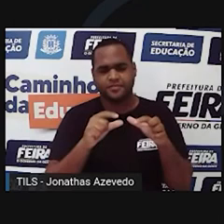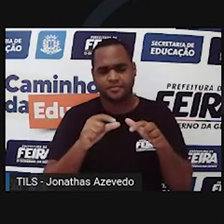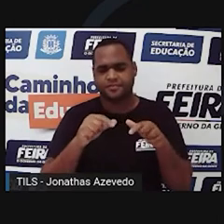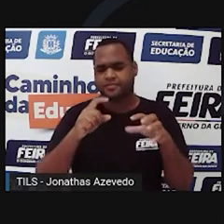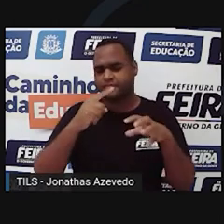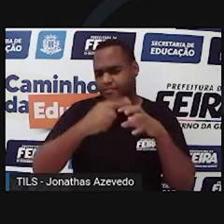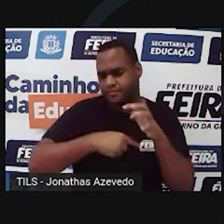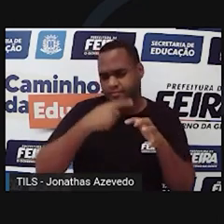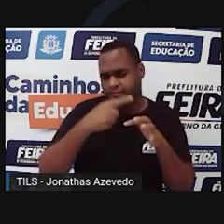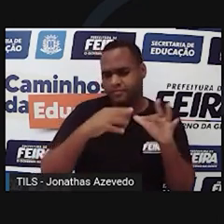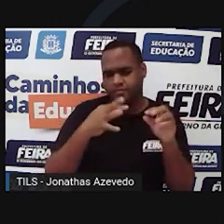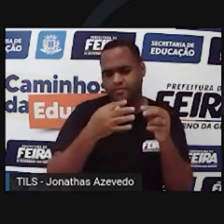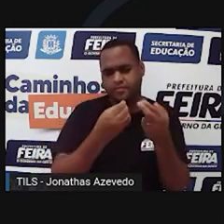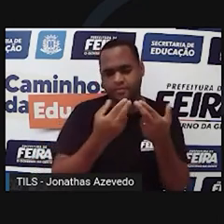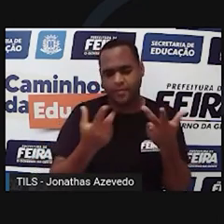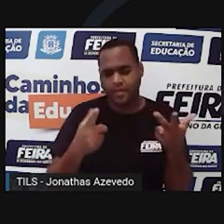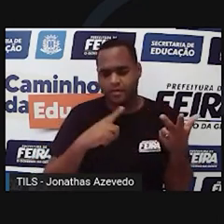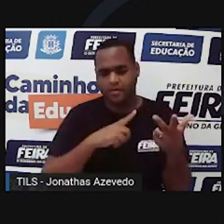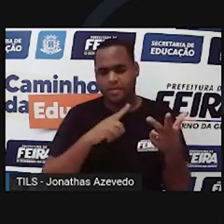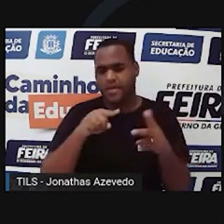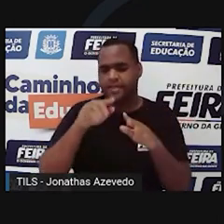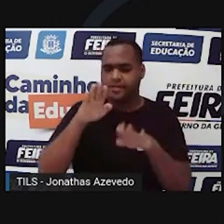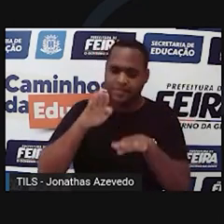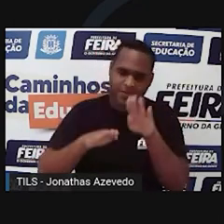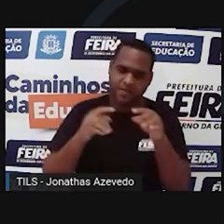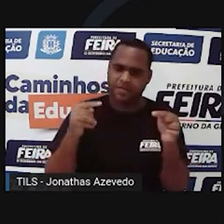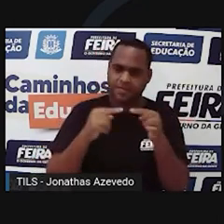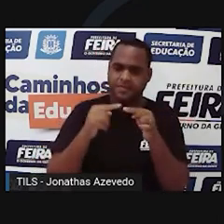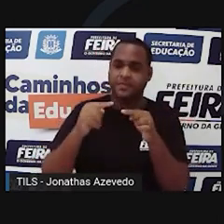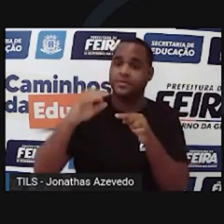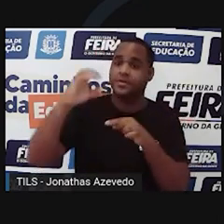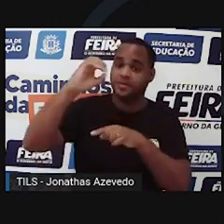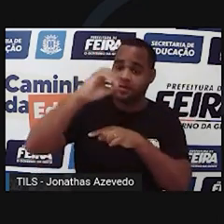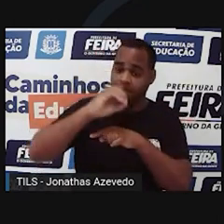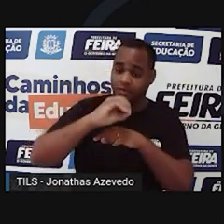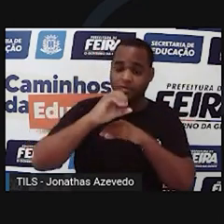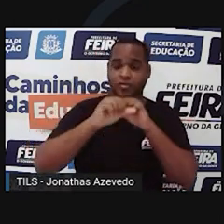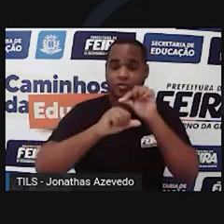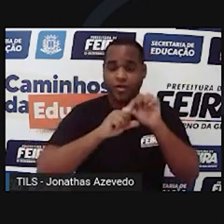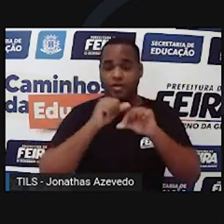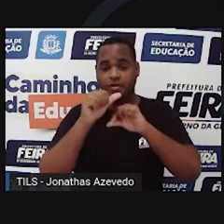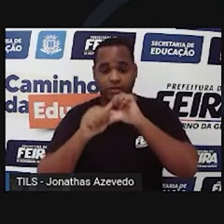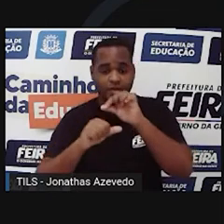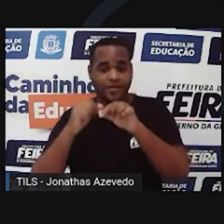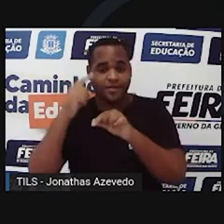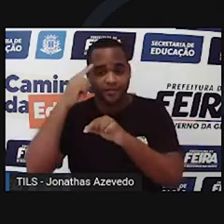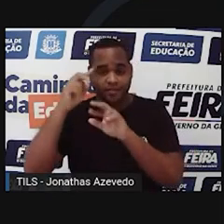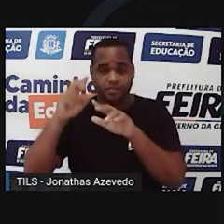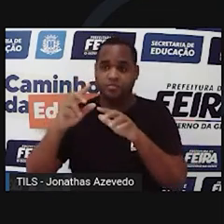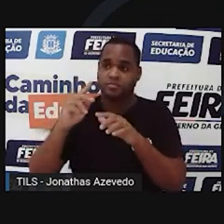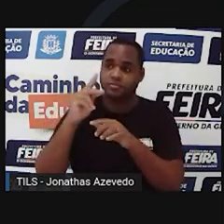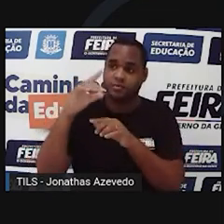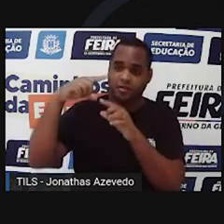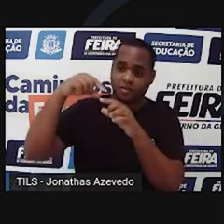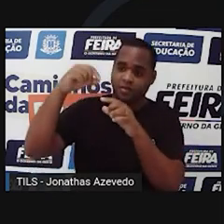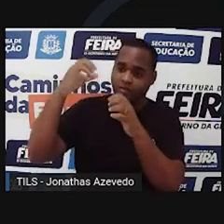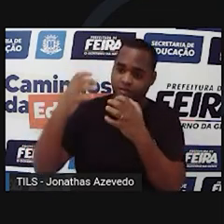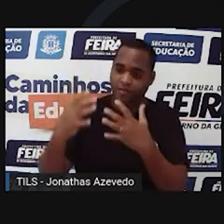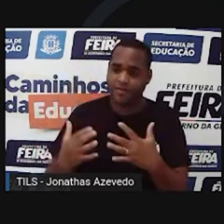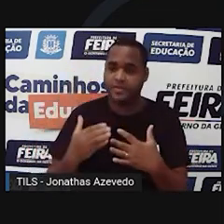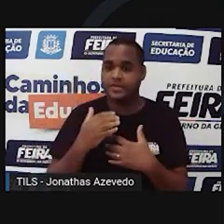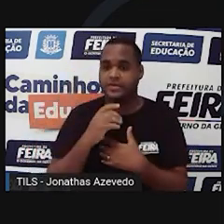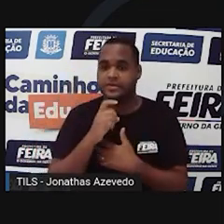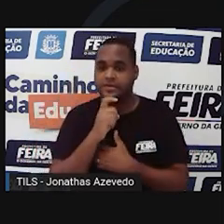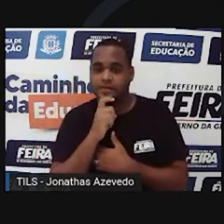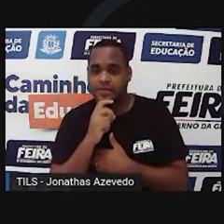tudo bem? Porque isso aqui depende da estação do ano. Ou seja, depende se é primavera, se é verão, se é